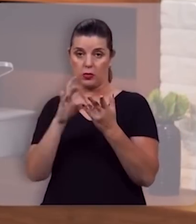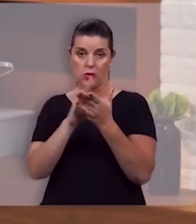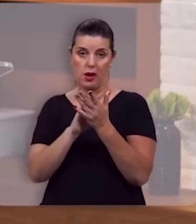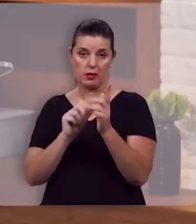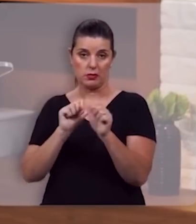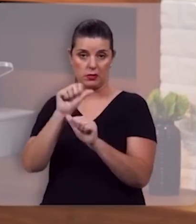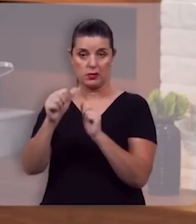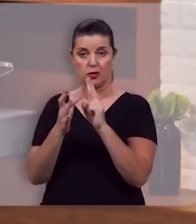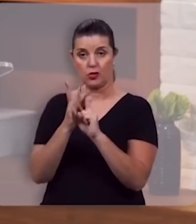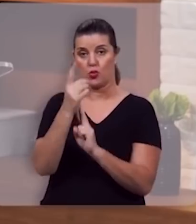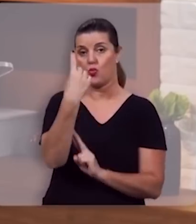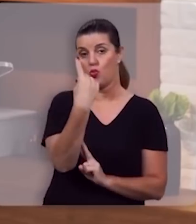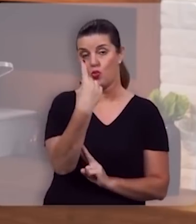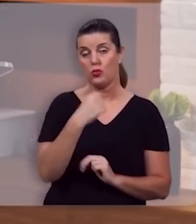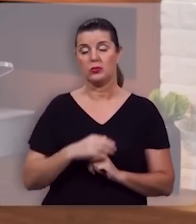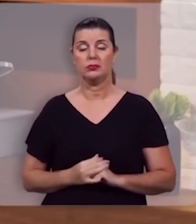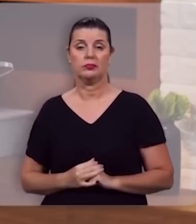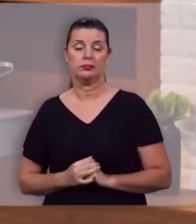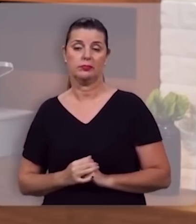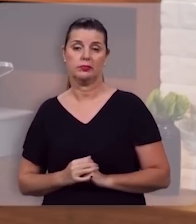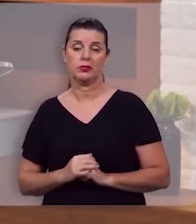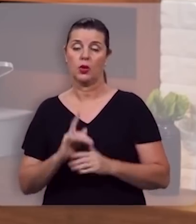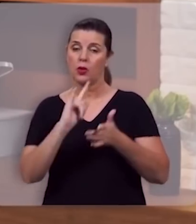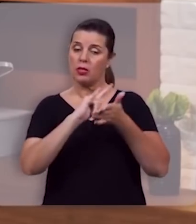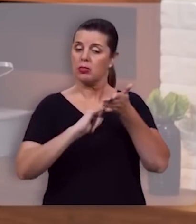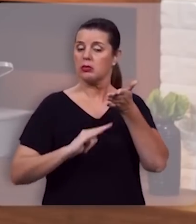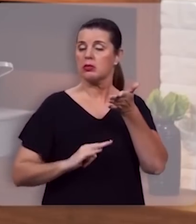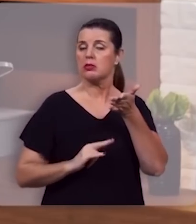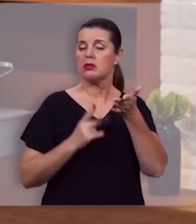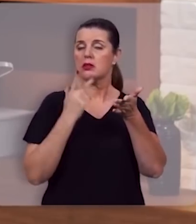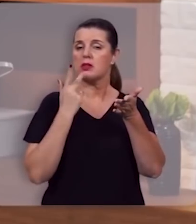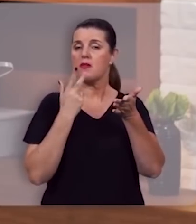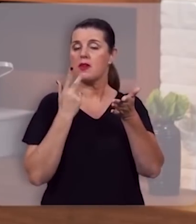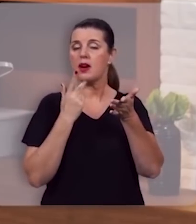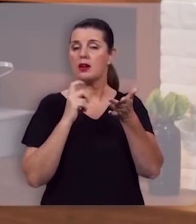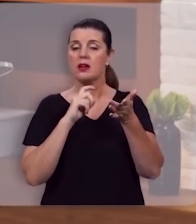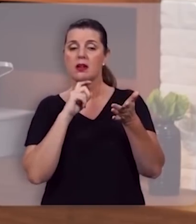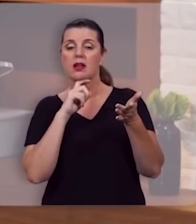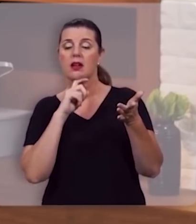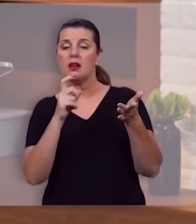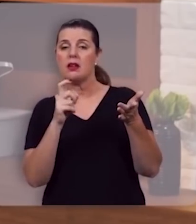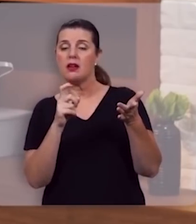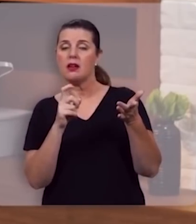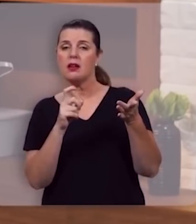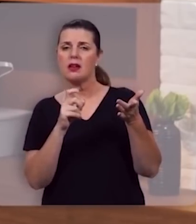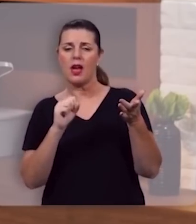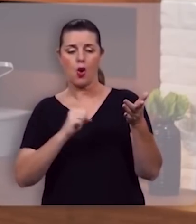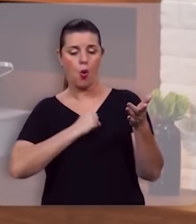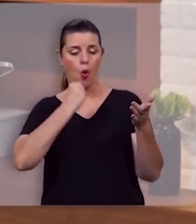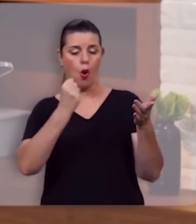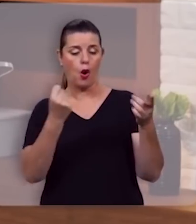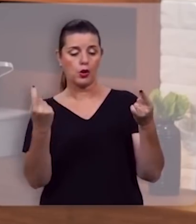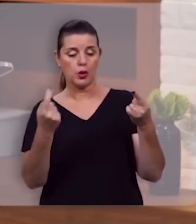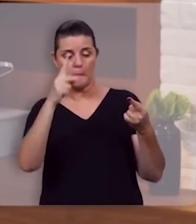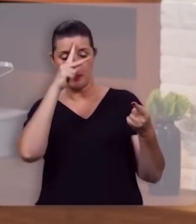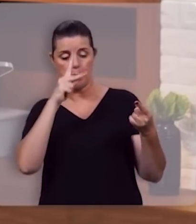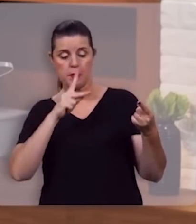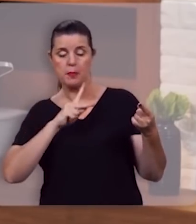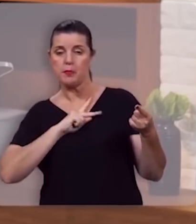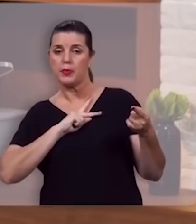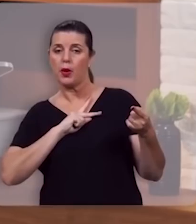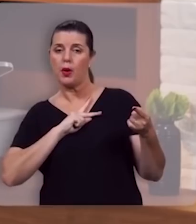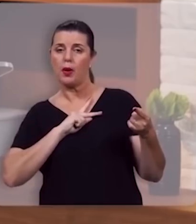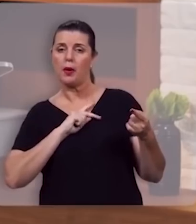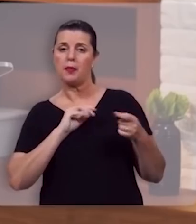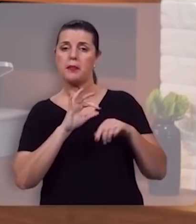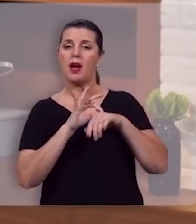agora quando o texto diz ninguém jamais odiou a sua própria carne antes a alimente dela